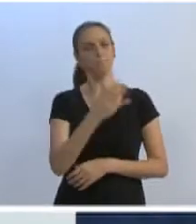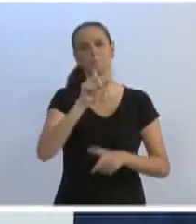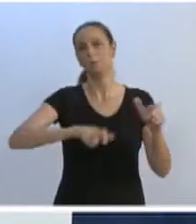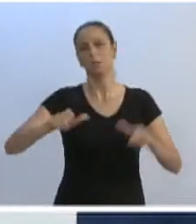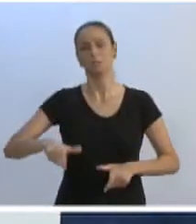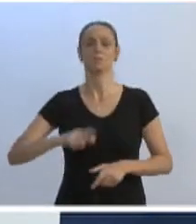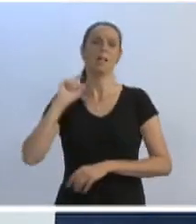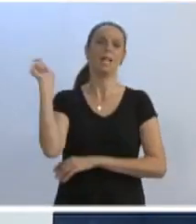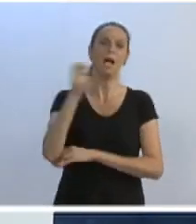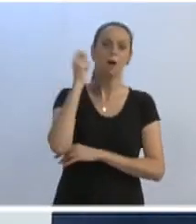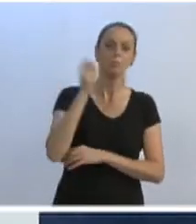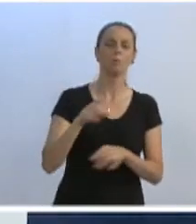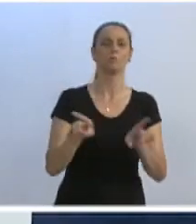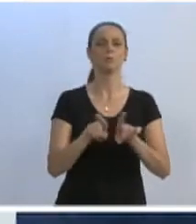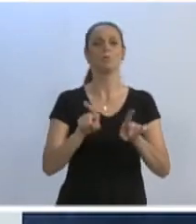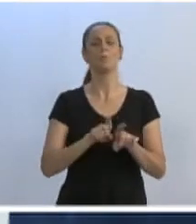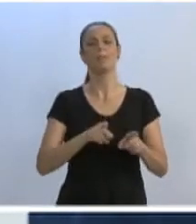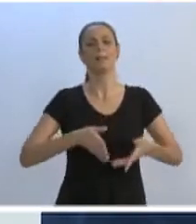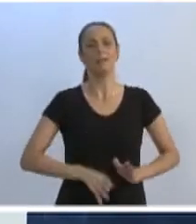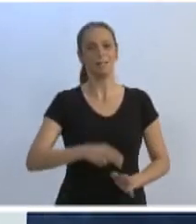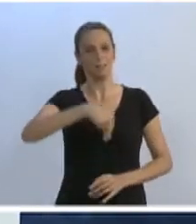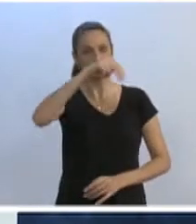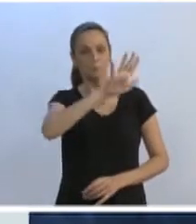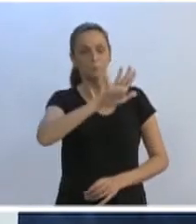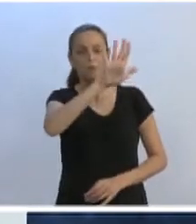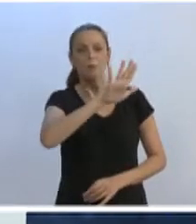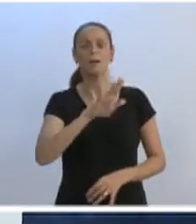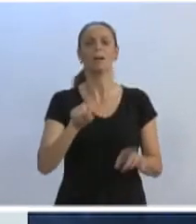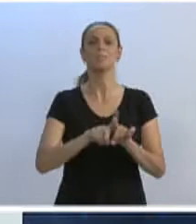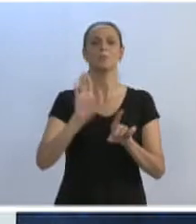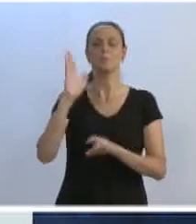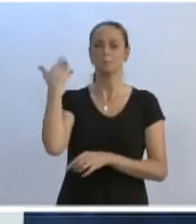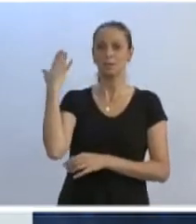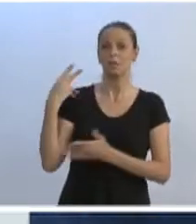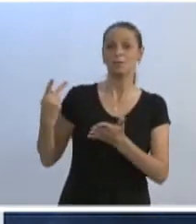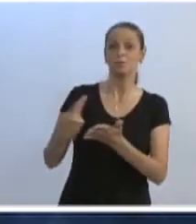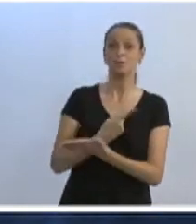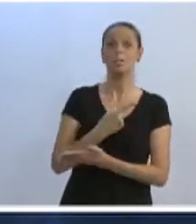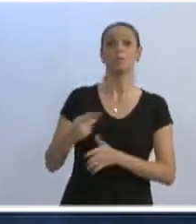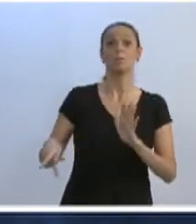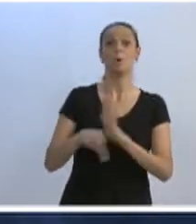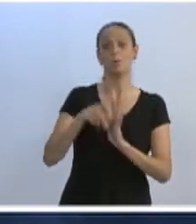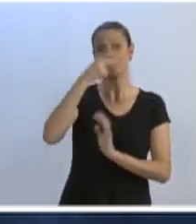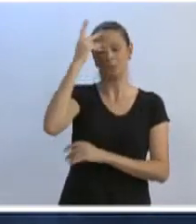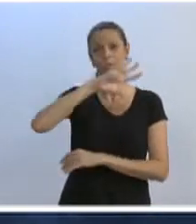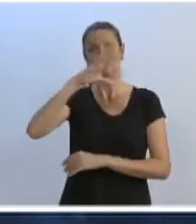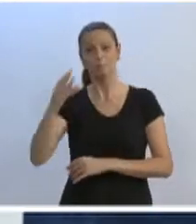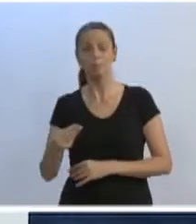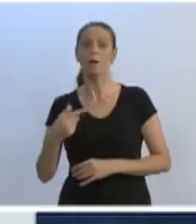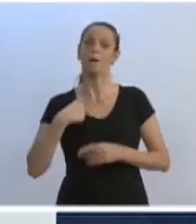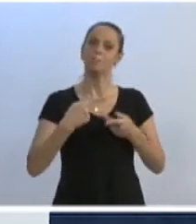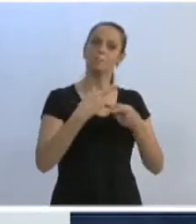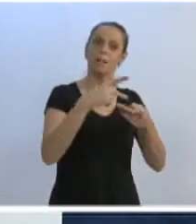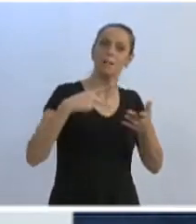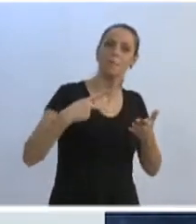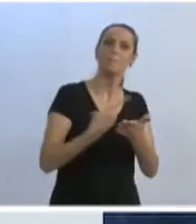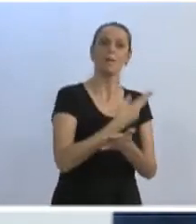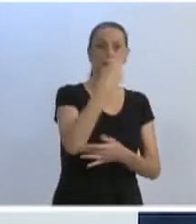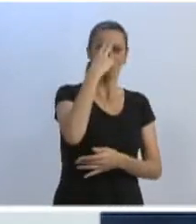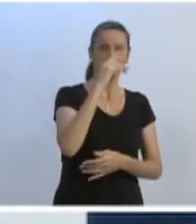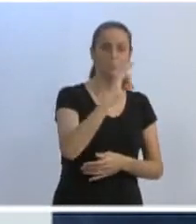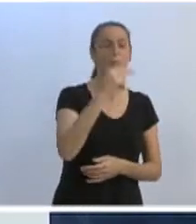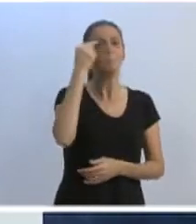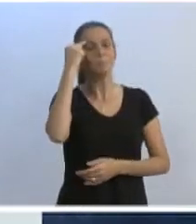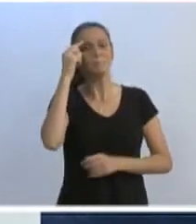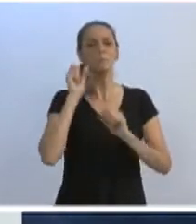muitos gaúchos, muitos nordestinos. Quando estive recentemente no evento também dos africanos, e agora dos haitianos. Por que não aproveitarmos o espaço